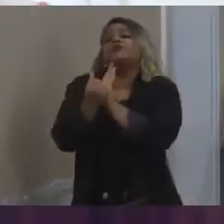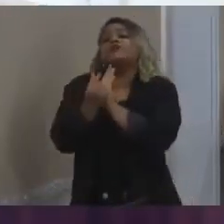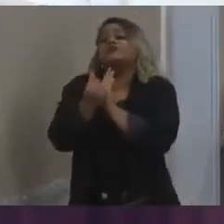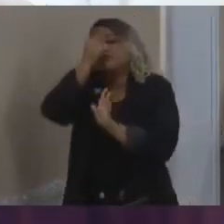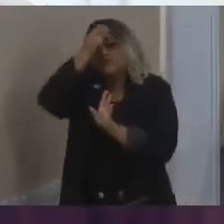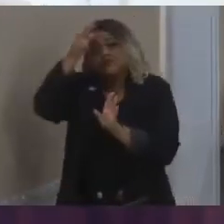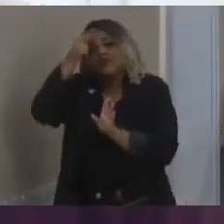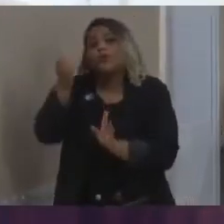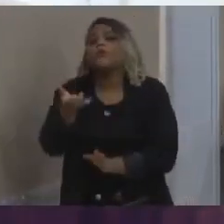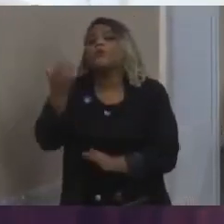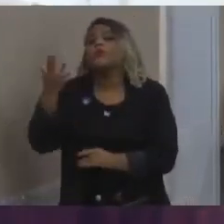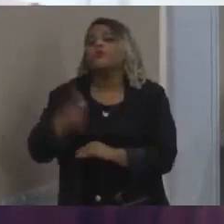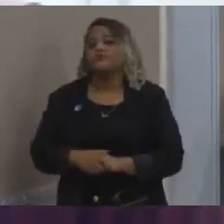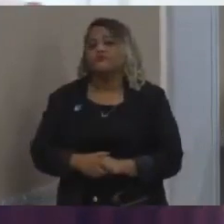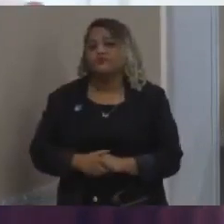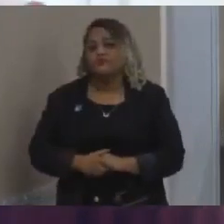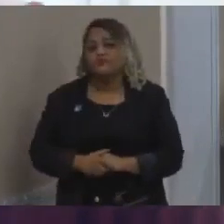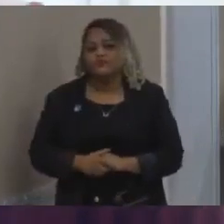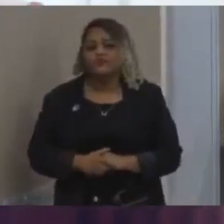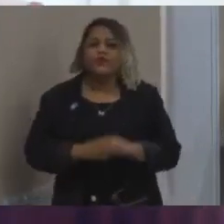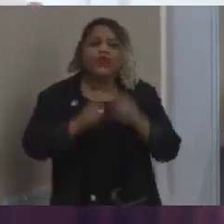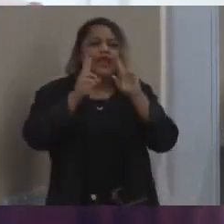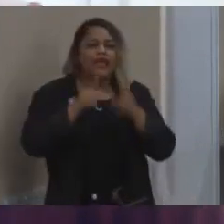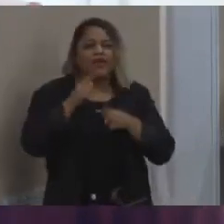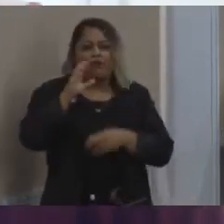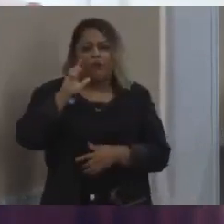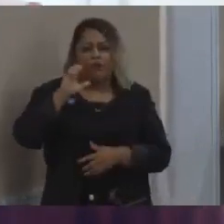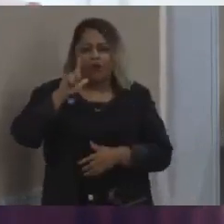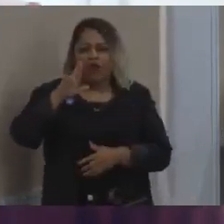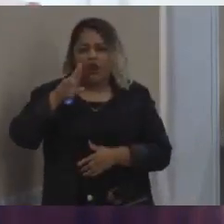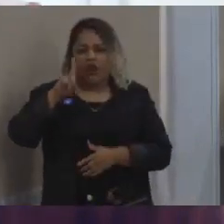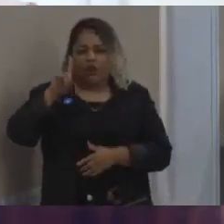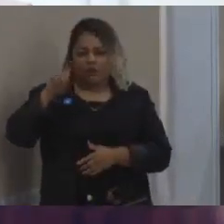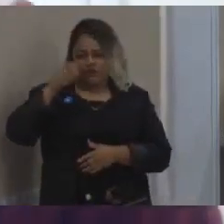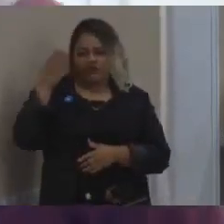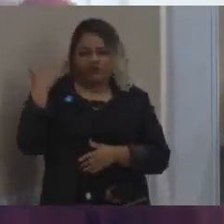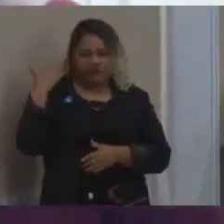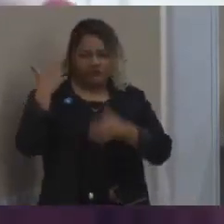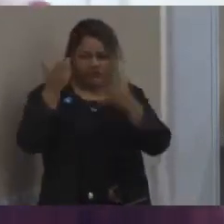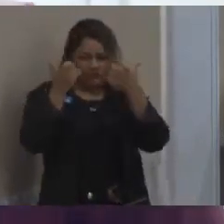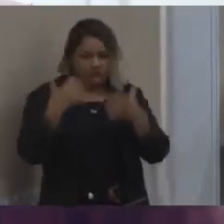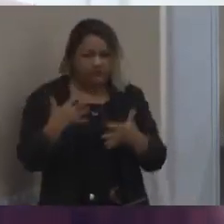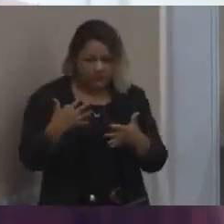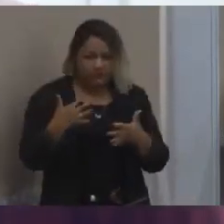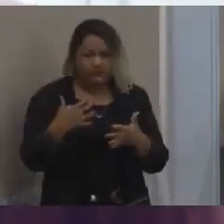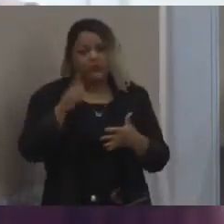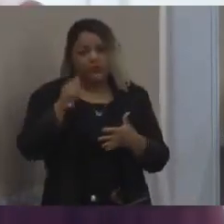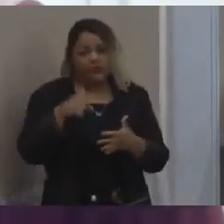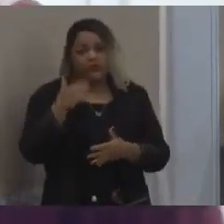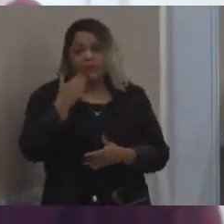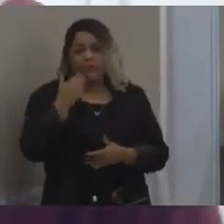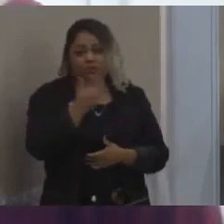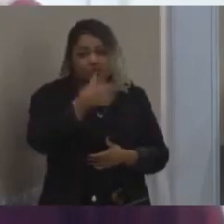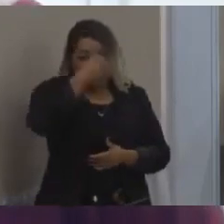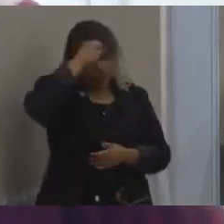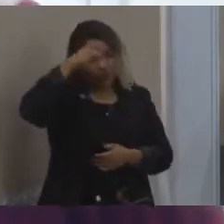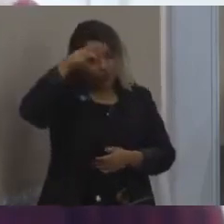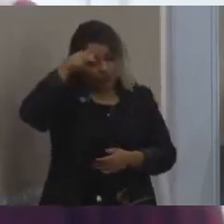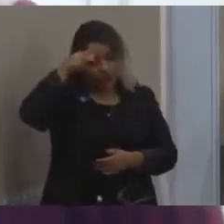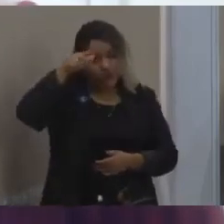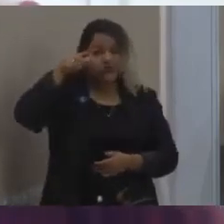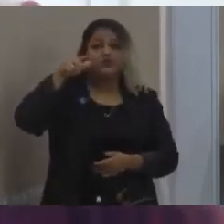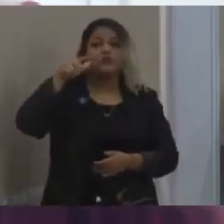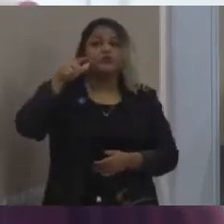aquele que o Cláudio mencionou, do que a gente, que foi demandado para o município, de aportar